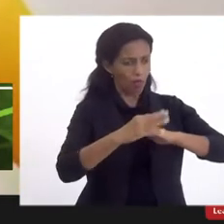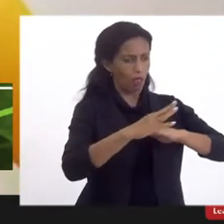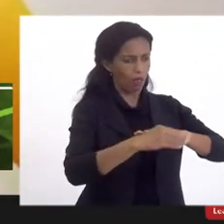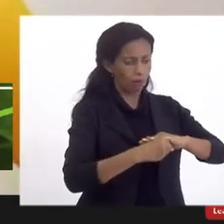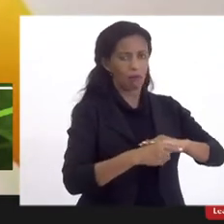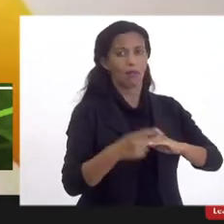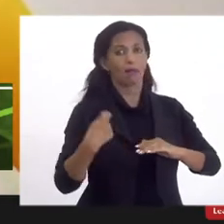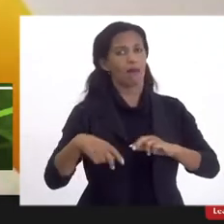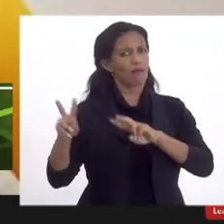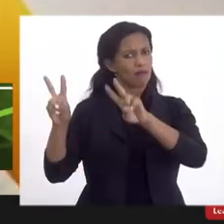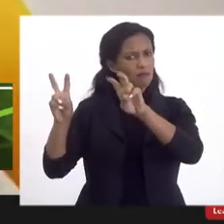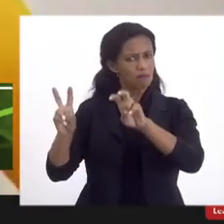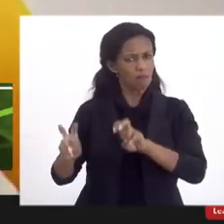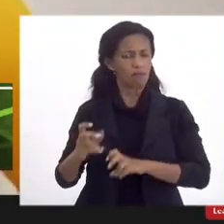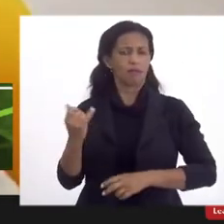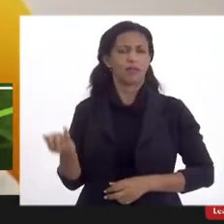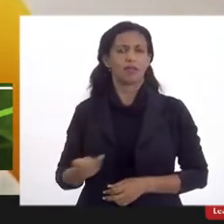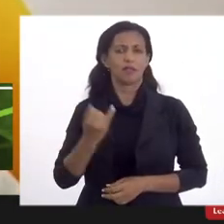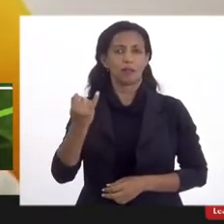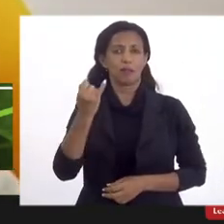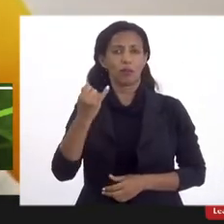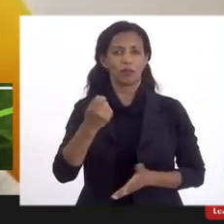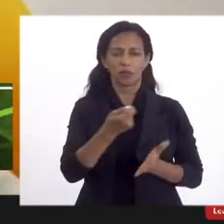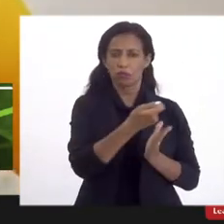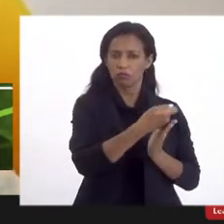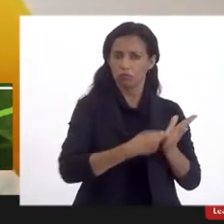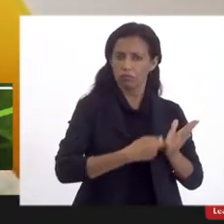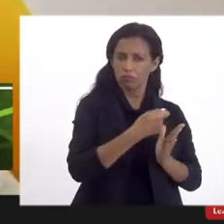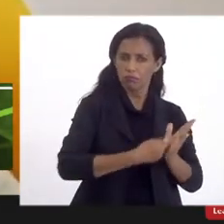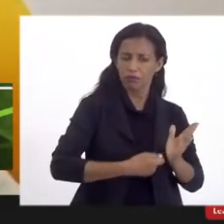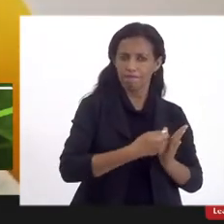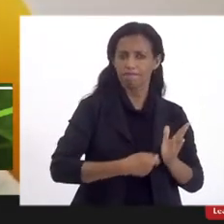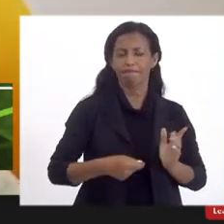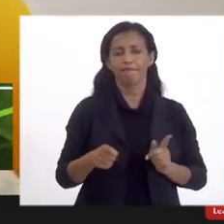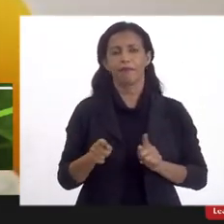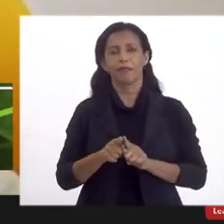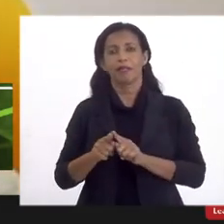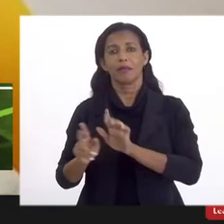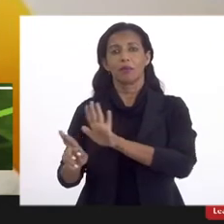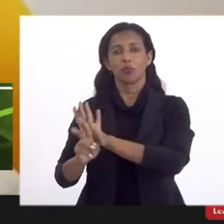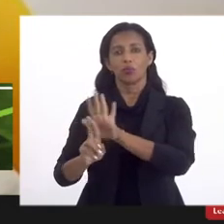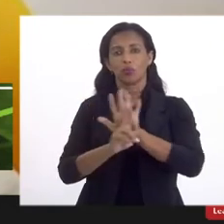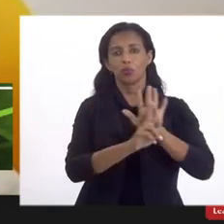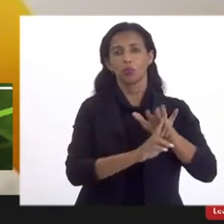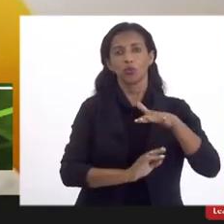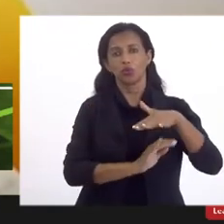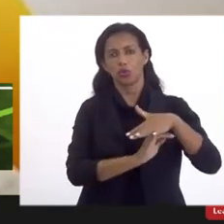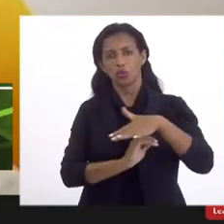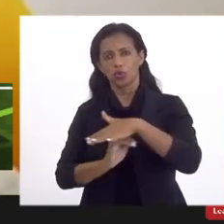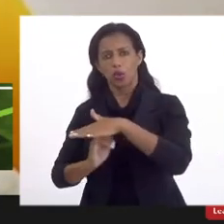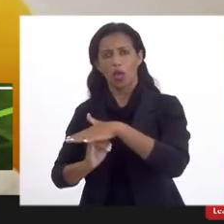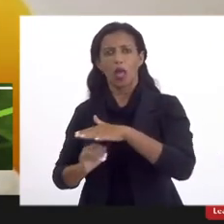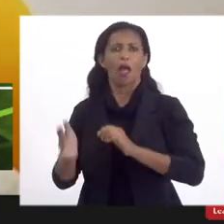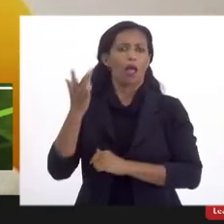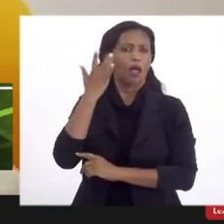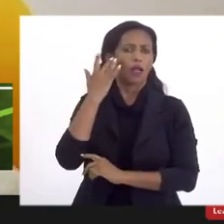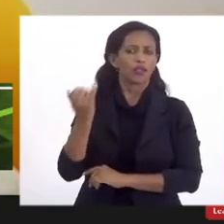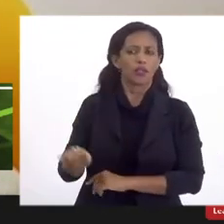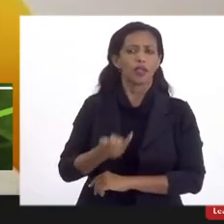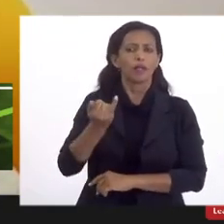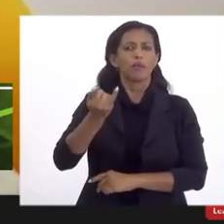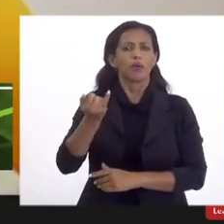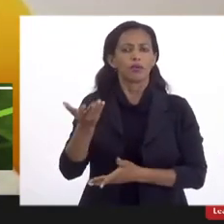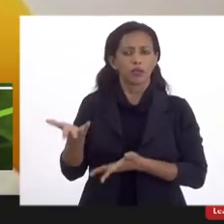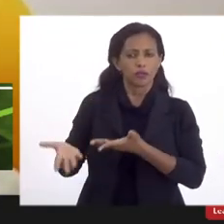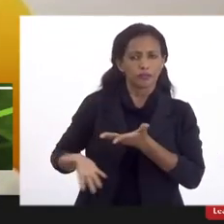relevantes que os inscritos e os representantes institucionais considerem importantes, data do tratamento.